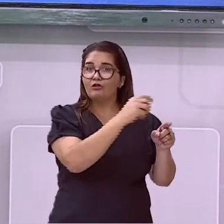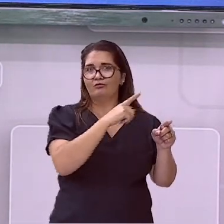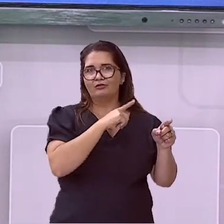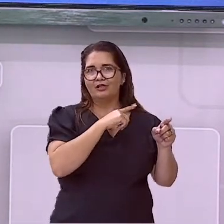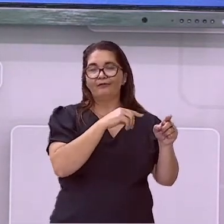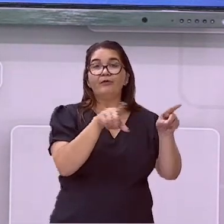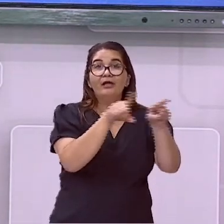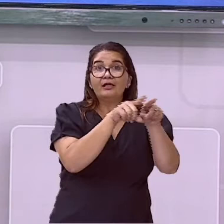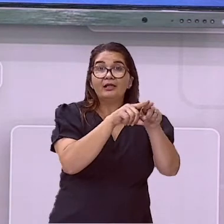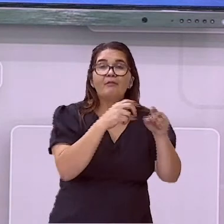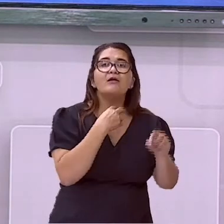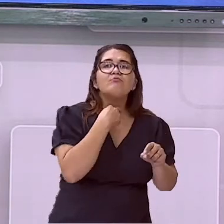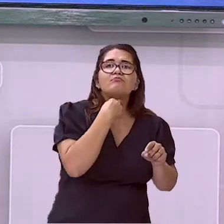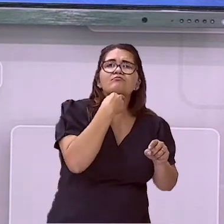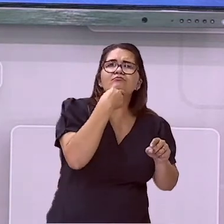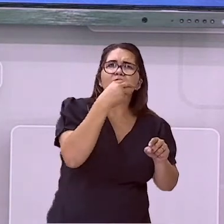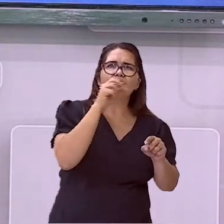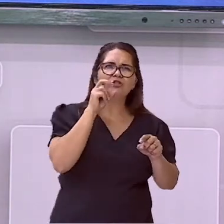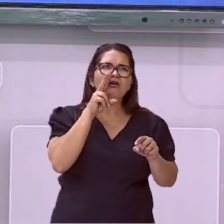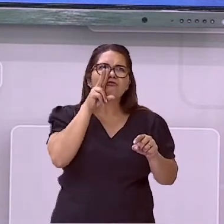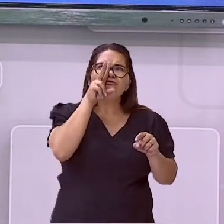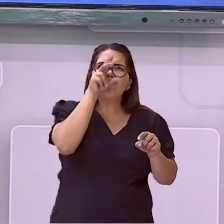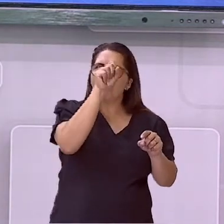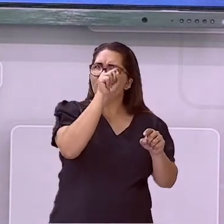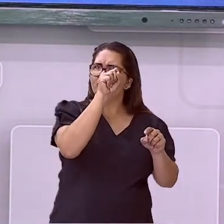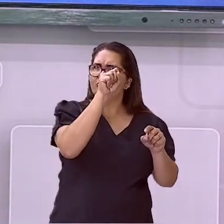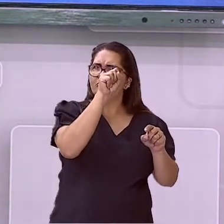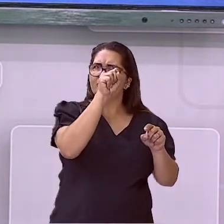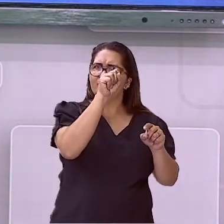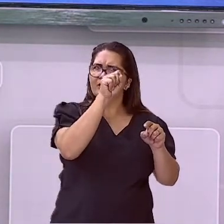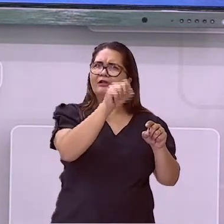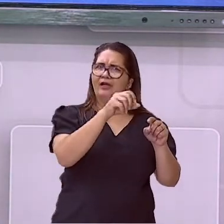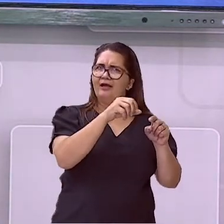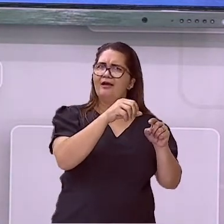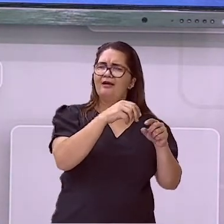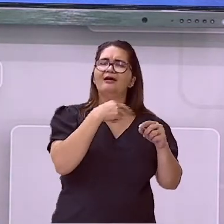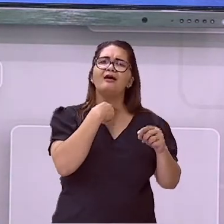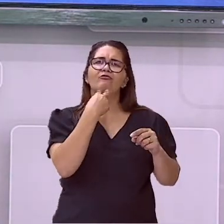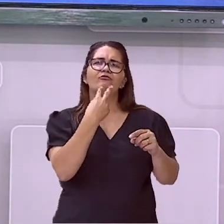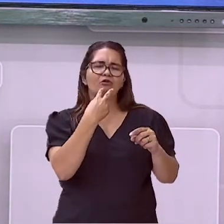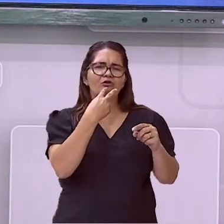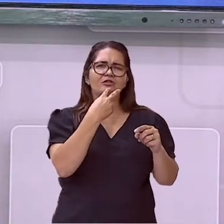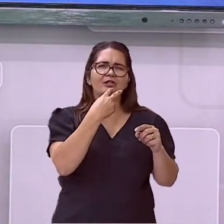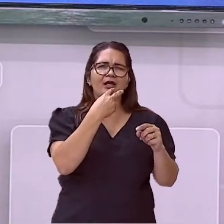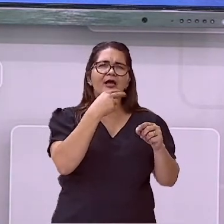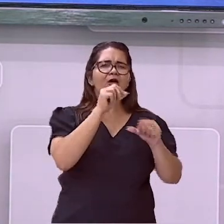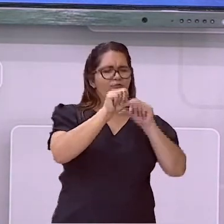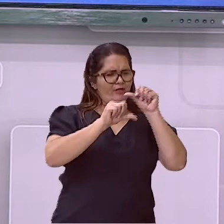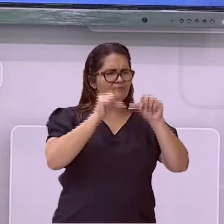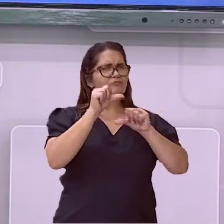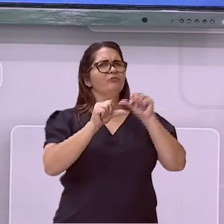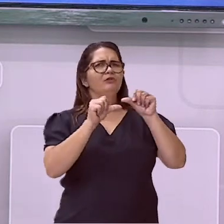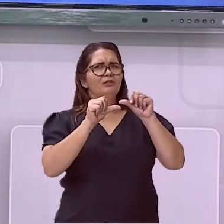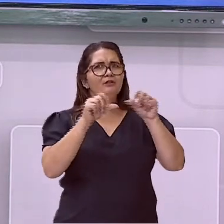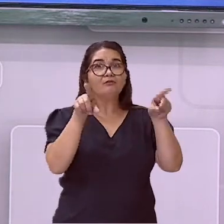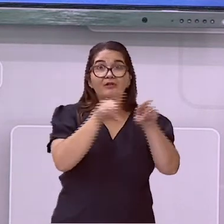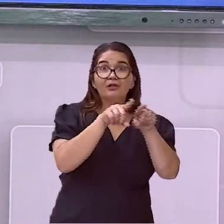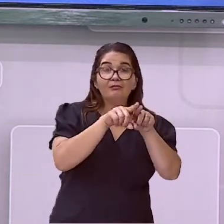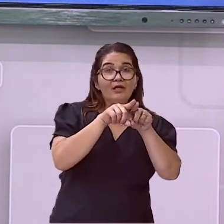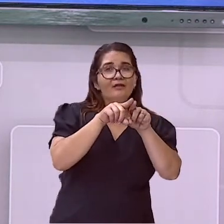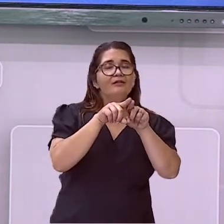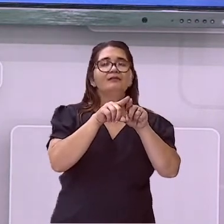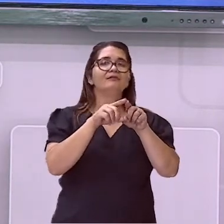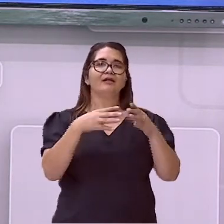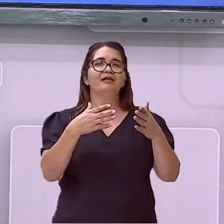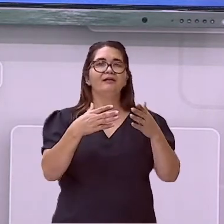entonada, ele já consegue se colocar diante das falas dele com uma postura mais firme, né? Já não tem